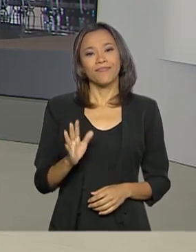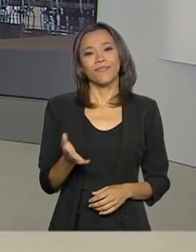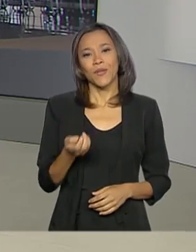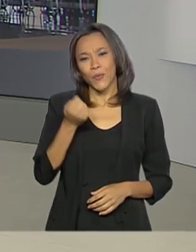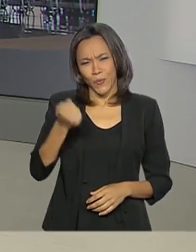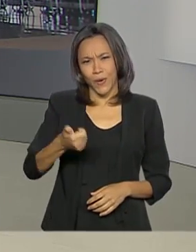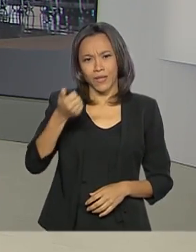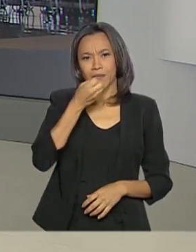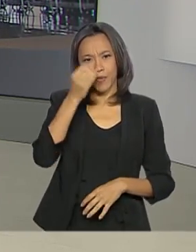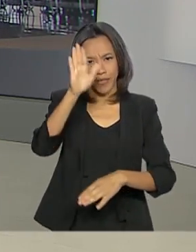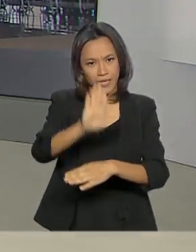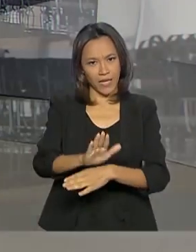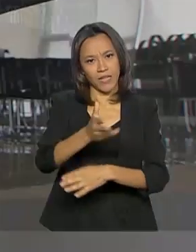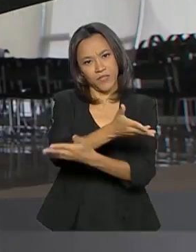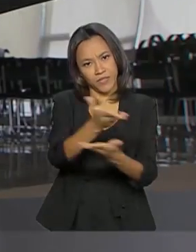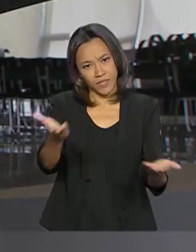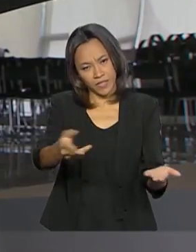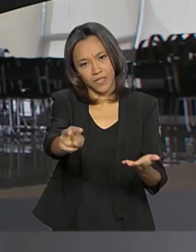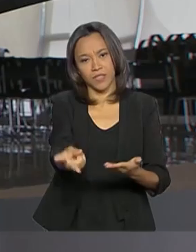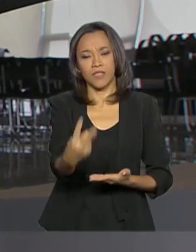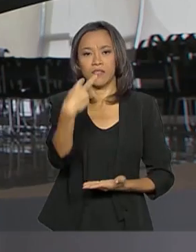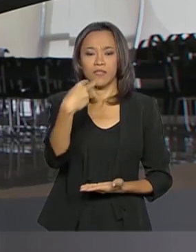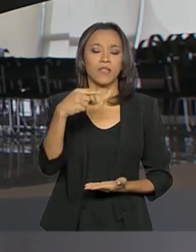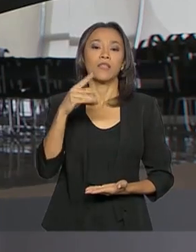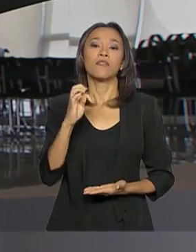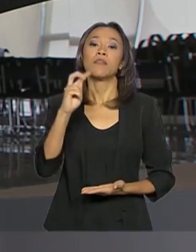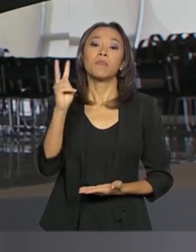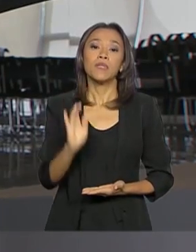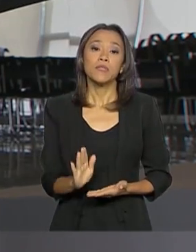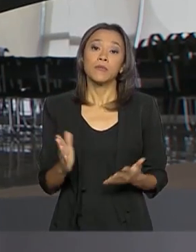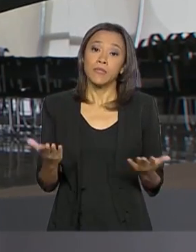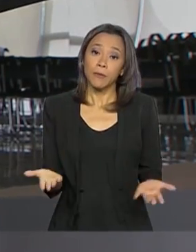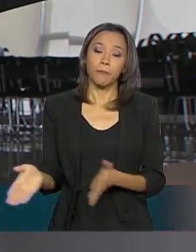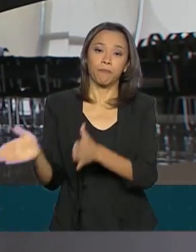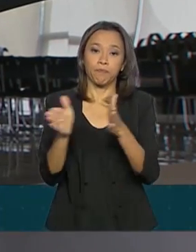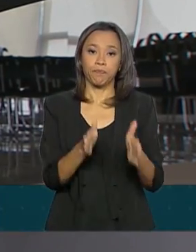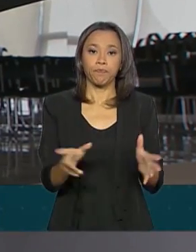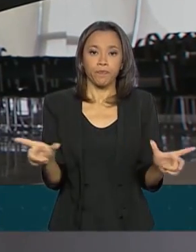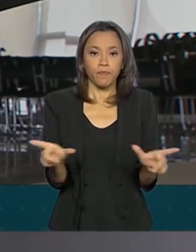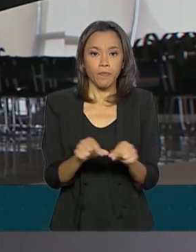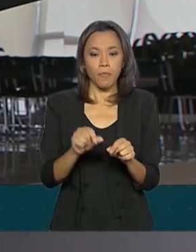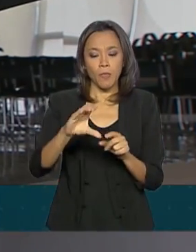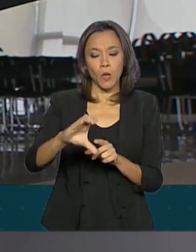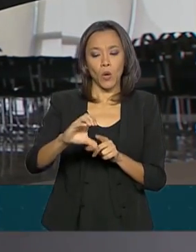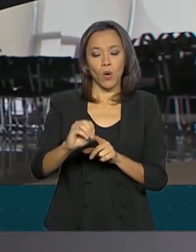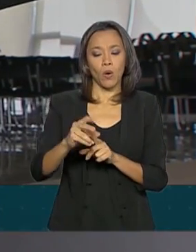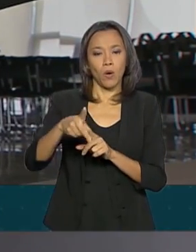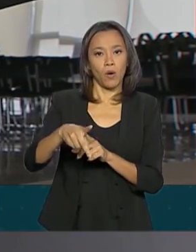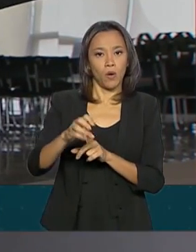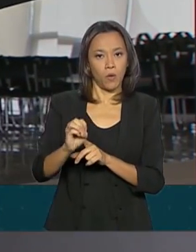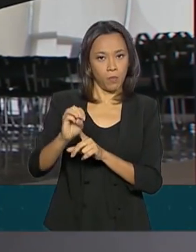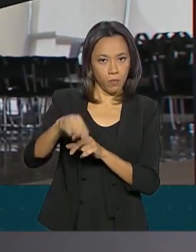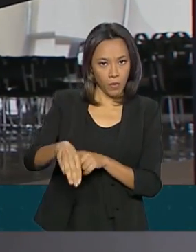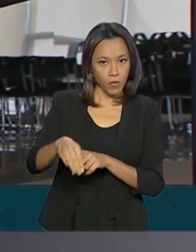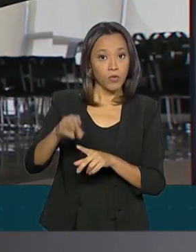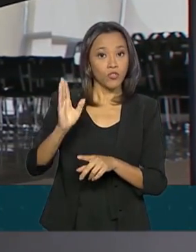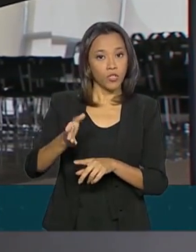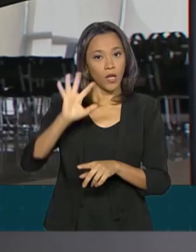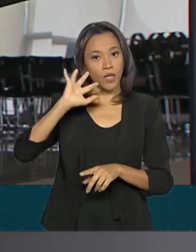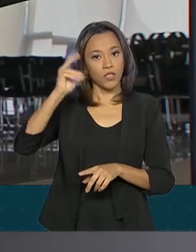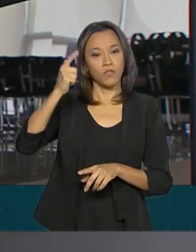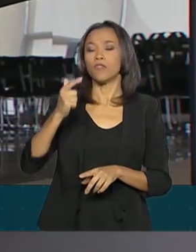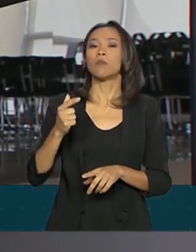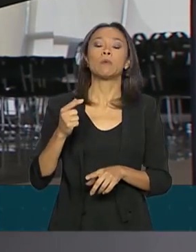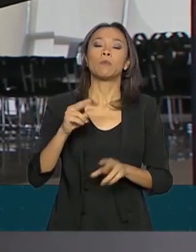quase boa tarde pra você, pra quem acompanha a TV Brasil. Pois é, o Conselho Monetário Nacional aprovou em uma reunião extraordinária